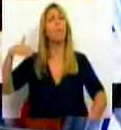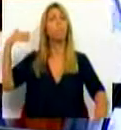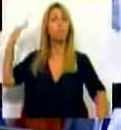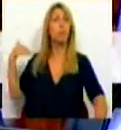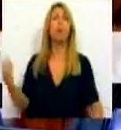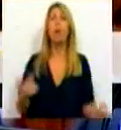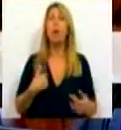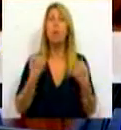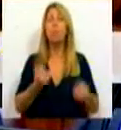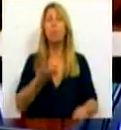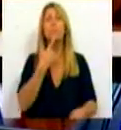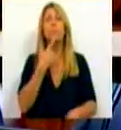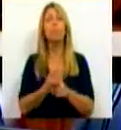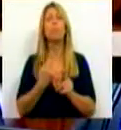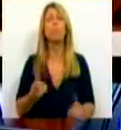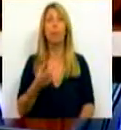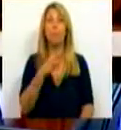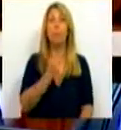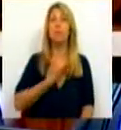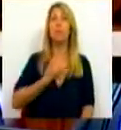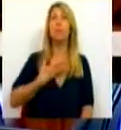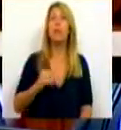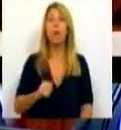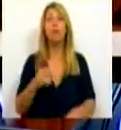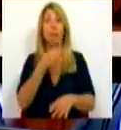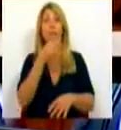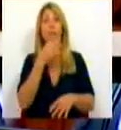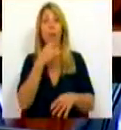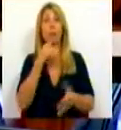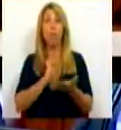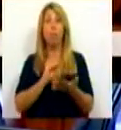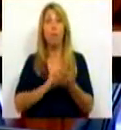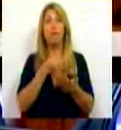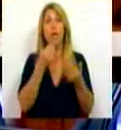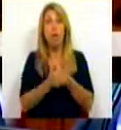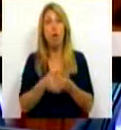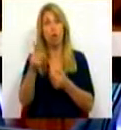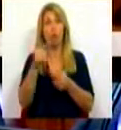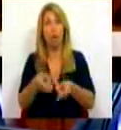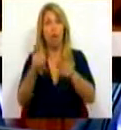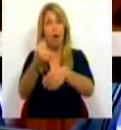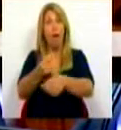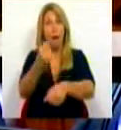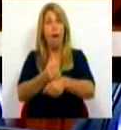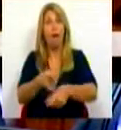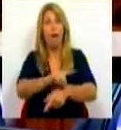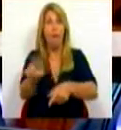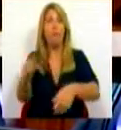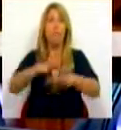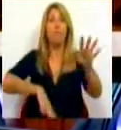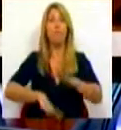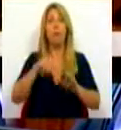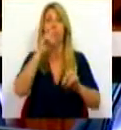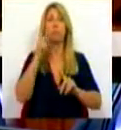não consegui perceber porque é PSD e CDS que falam tanto de pobreza dos idosos, cortaram no complemento solidário para idosos. E pensei, e